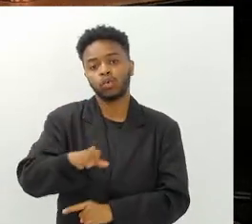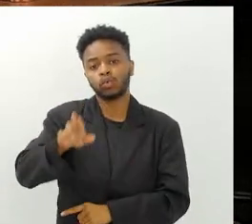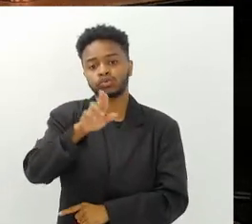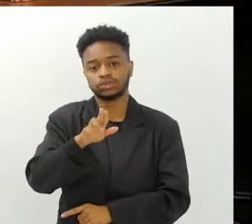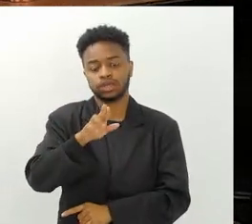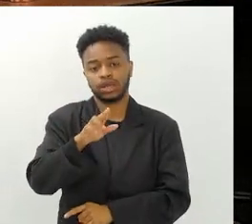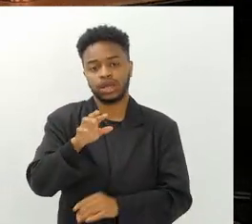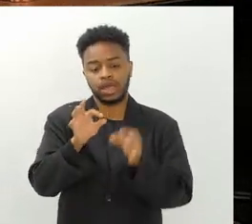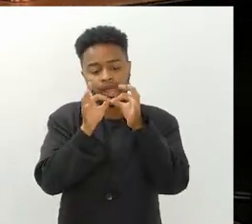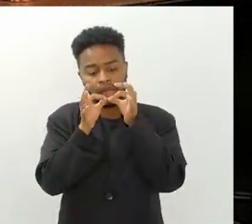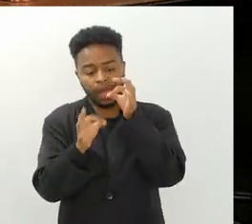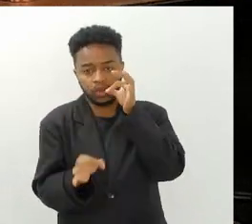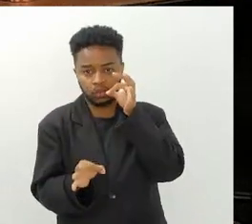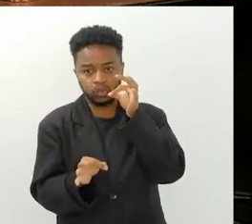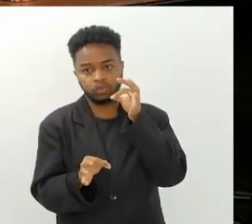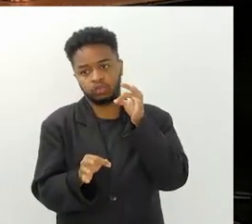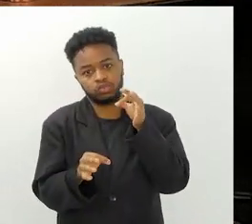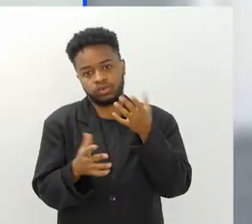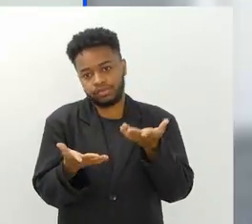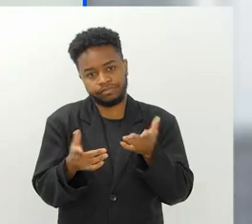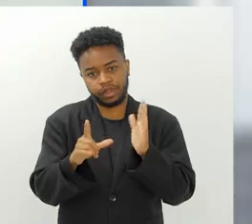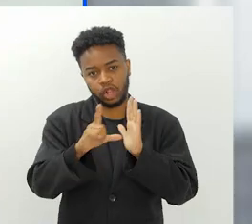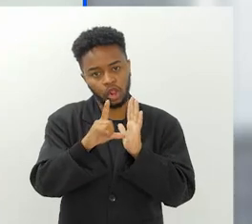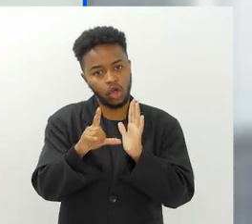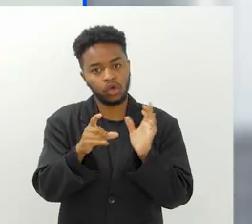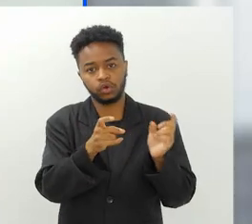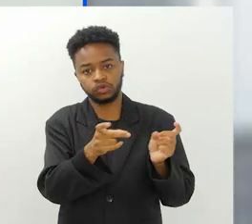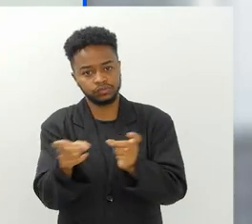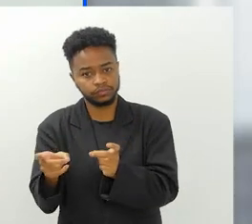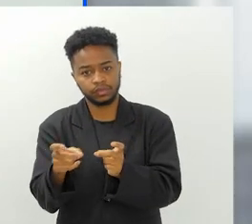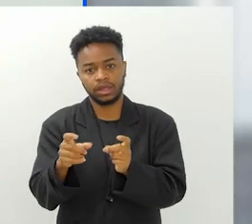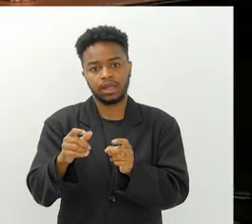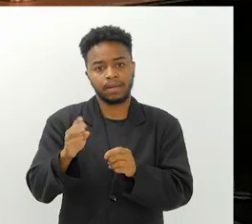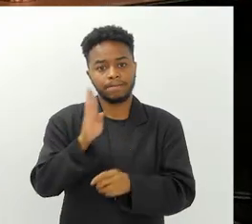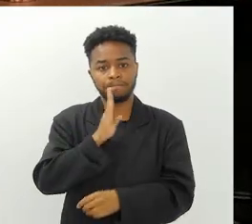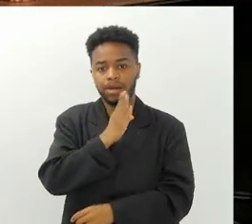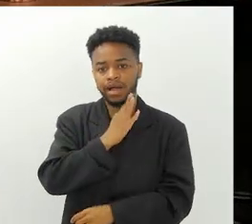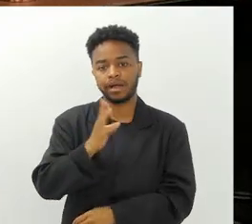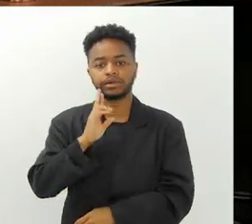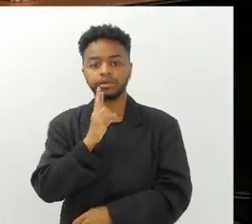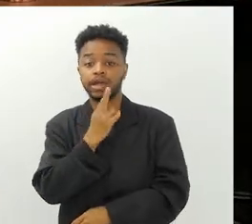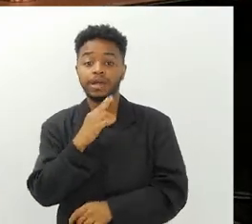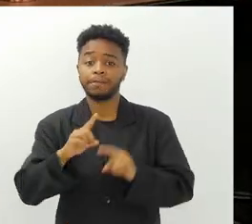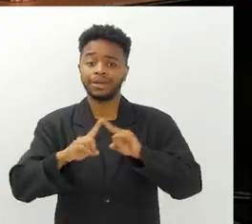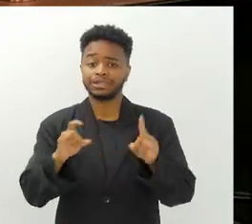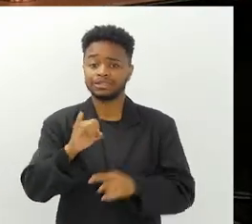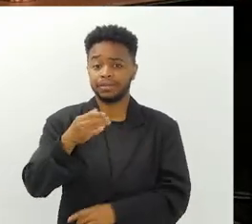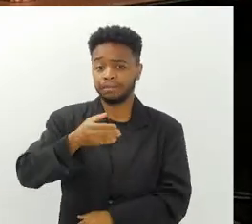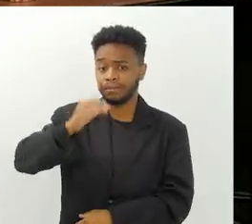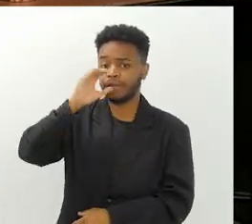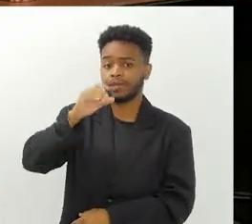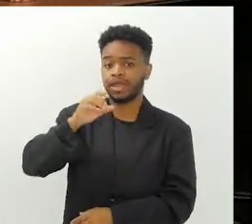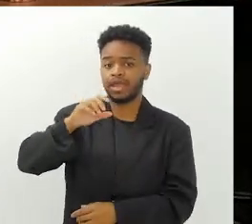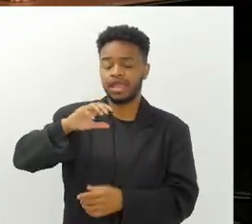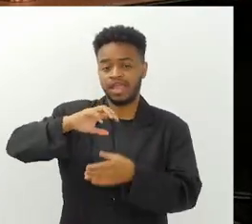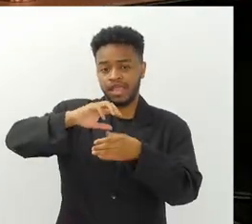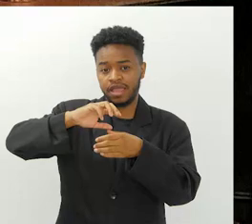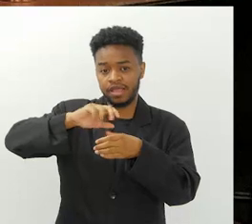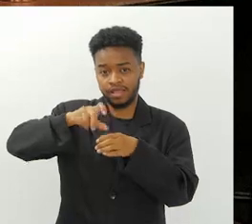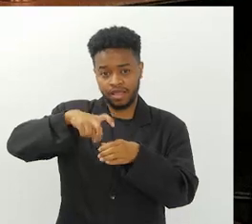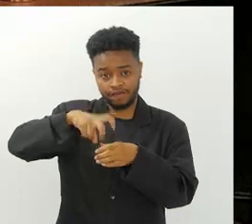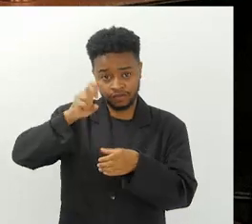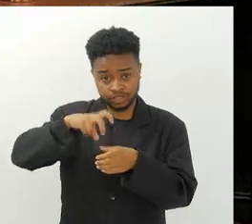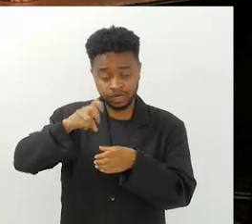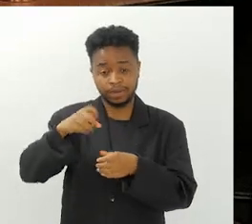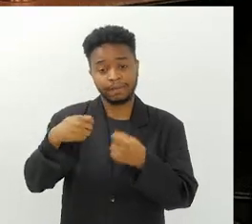proíbe o uso do canudo, né? Em venda de botiquim, em bares, em restaurantes. Porém, você quando vai beber um refrigerante, você precisa do